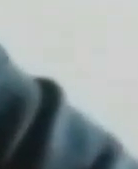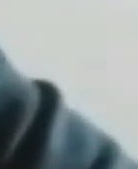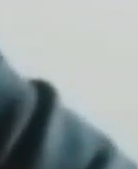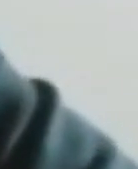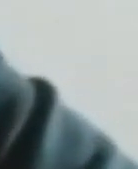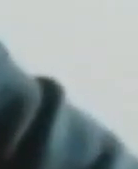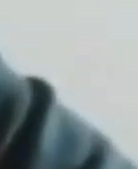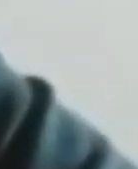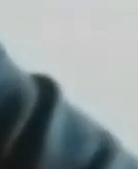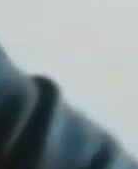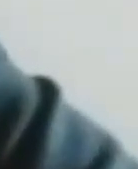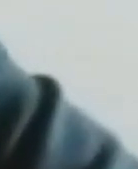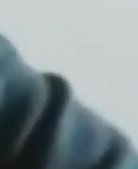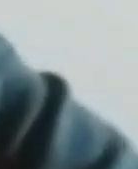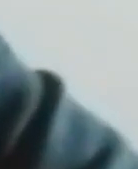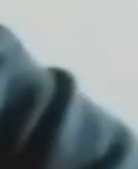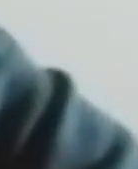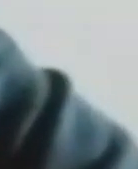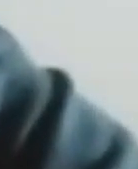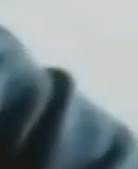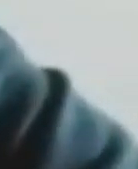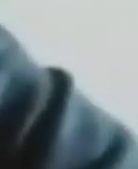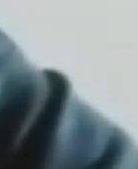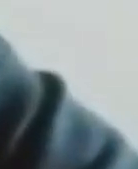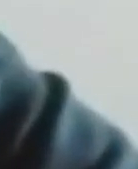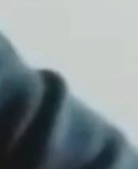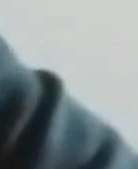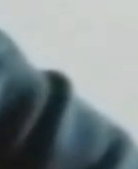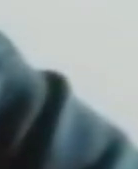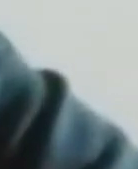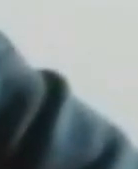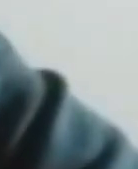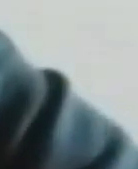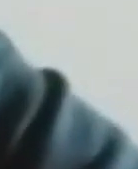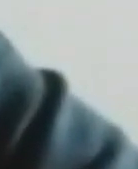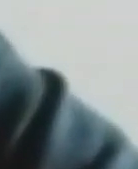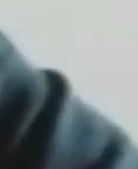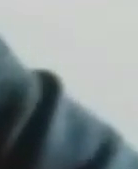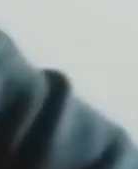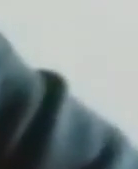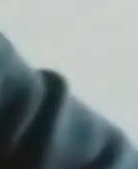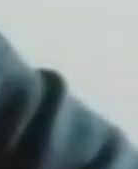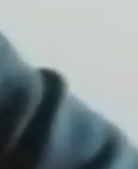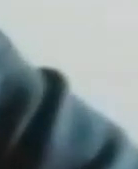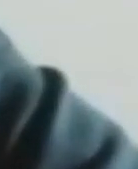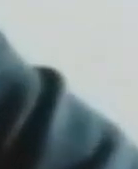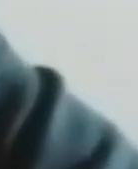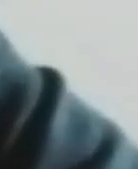E eu vim fazer esse vídeo não para falar sobre a minha situação, que está